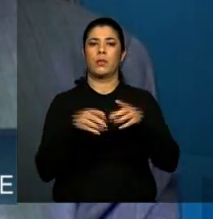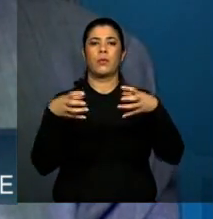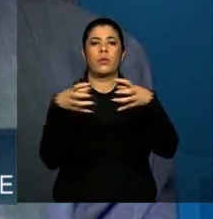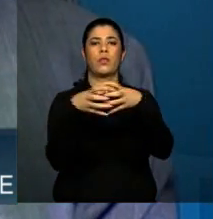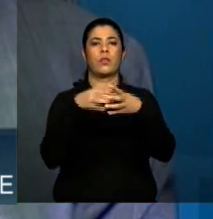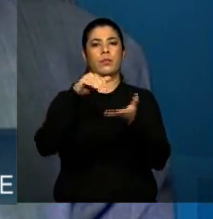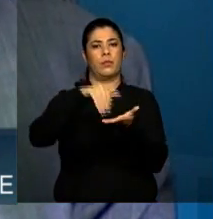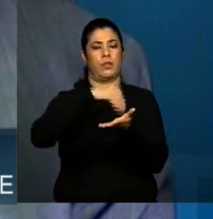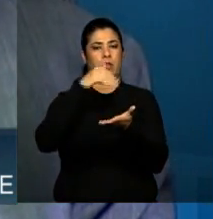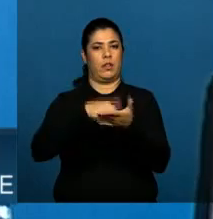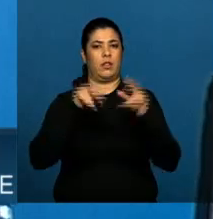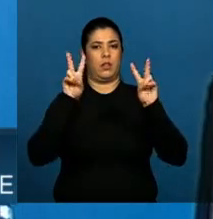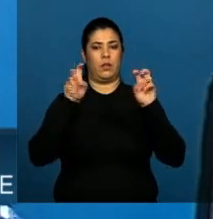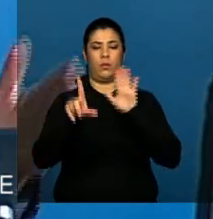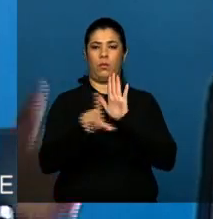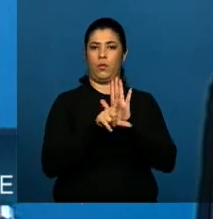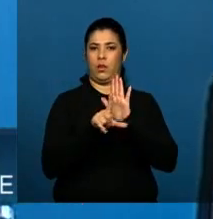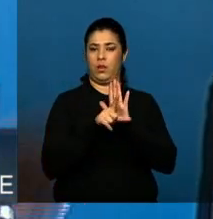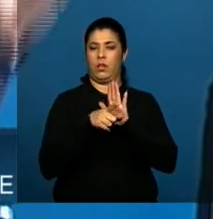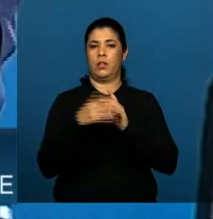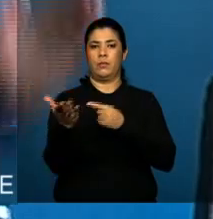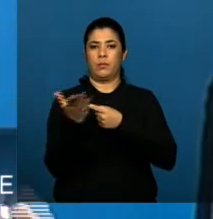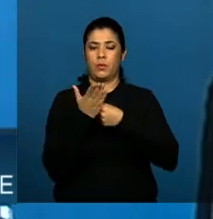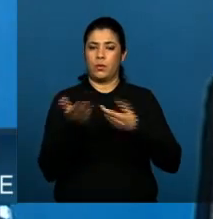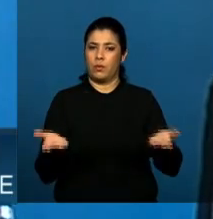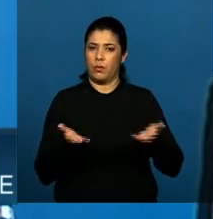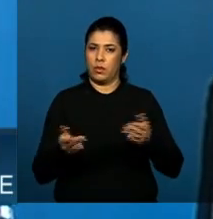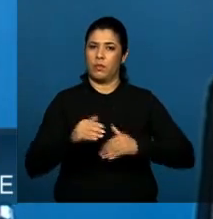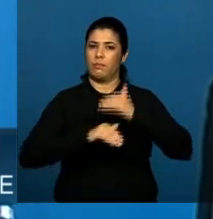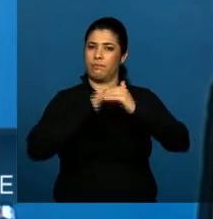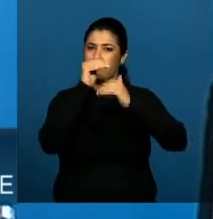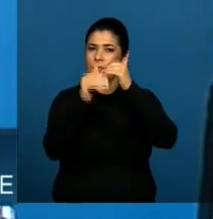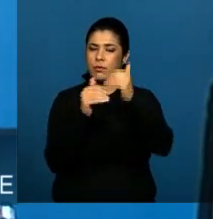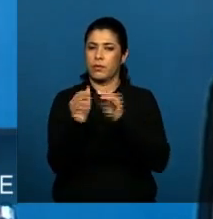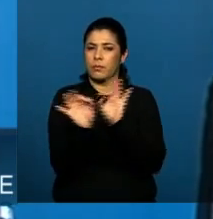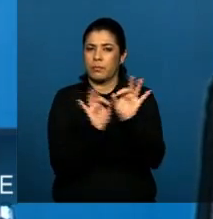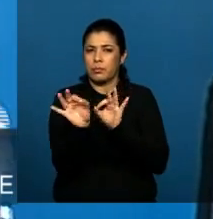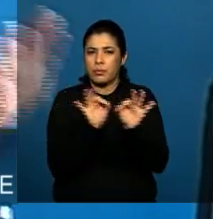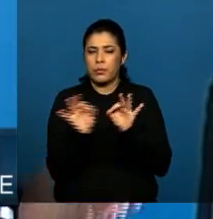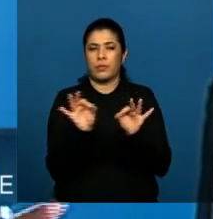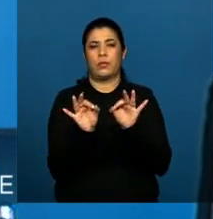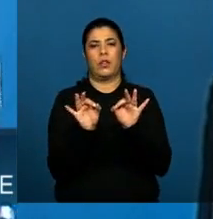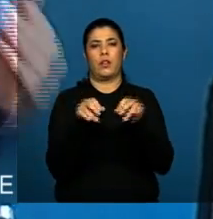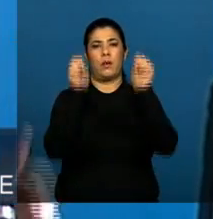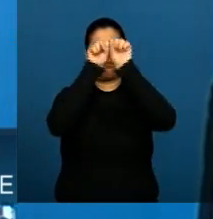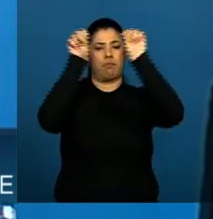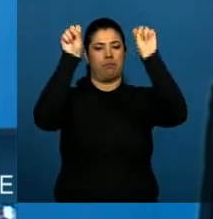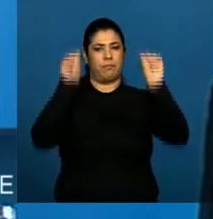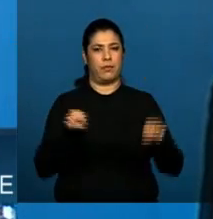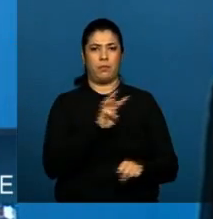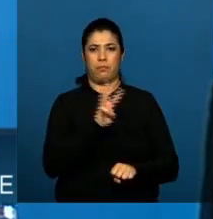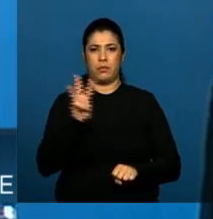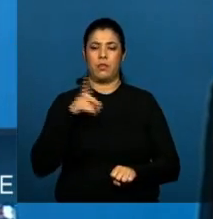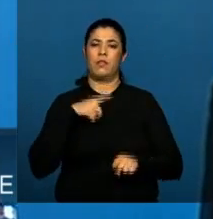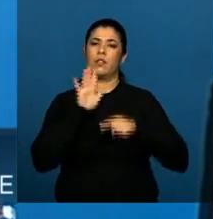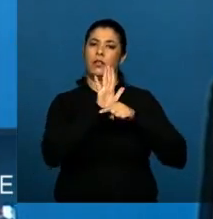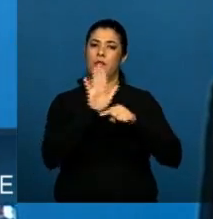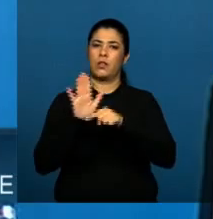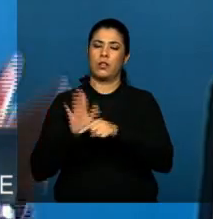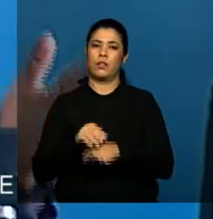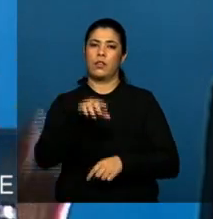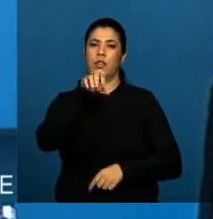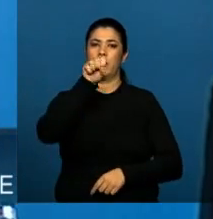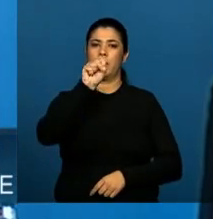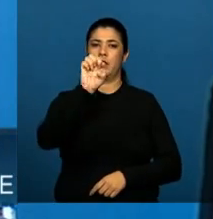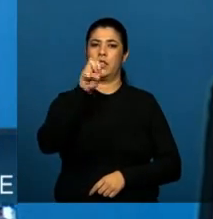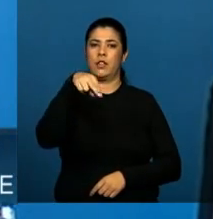equipe da Secretaria de Assuntos Legislativos, que nos ajudou a desenvolver toda essa plataforma e que tem ajudado bastante a Senacom